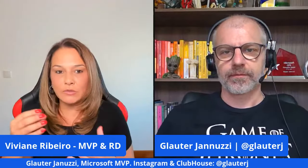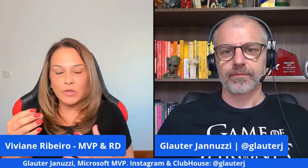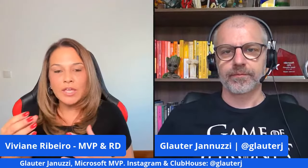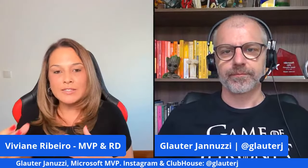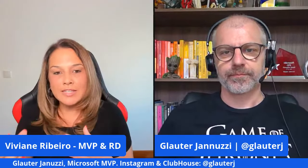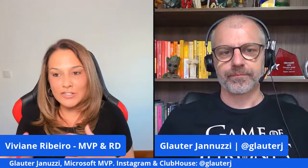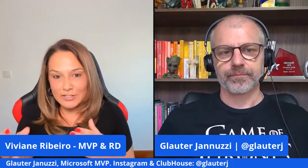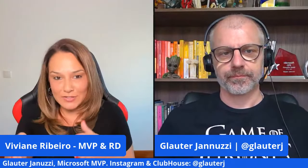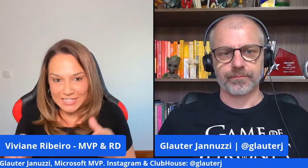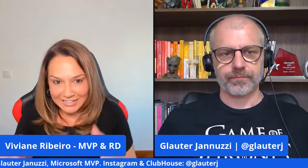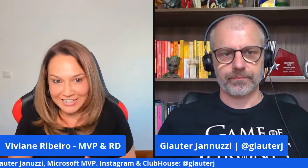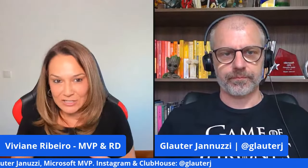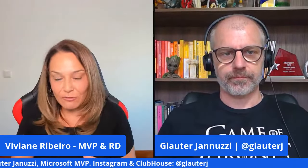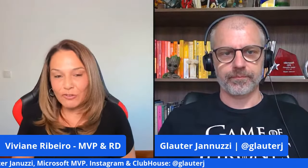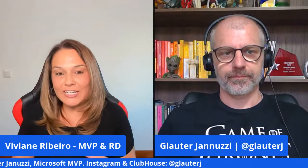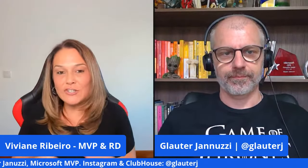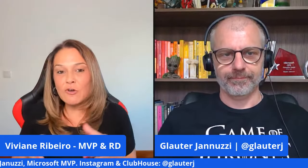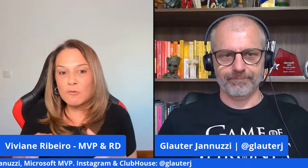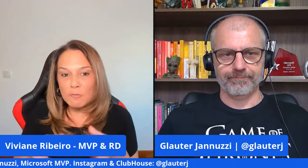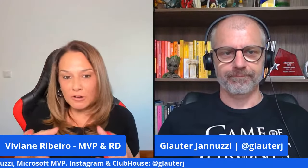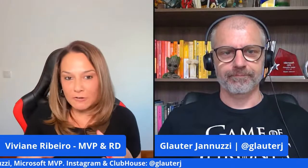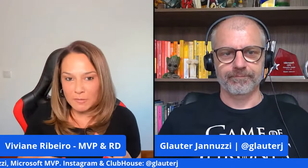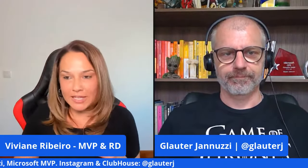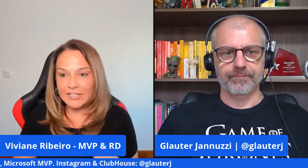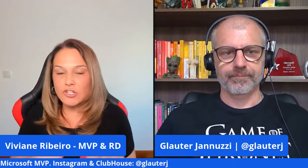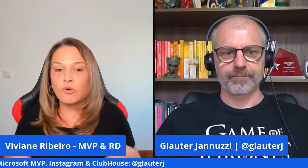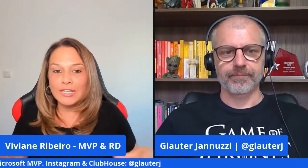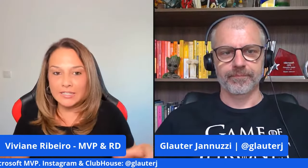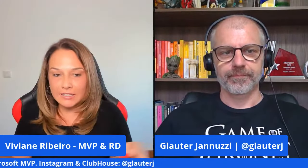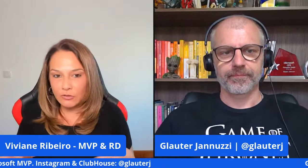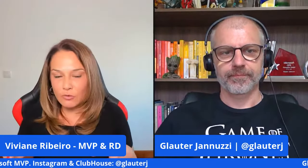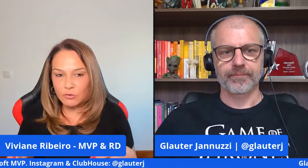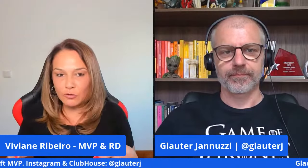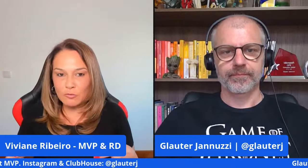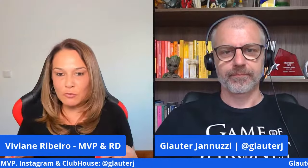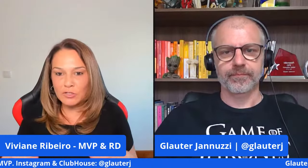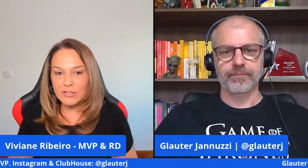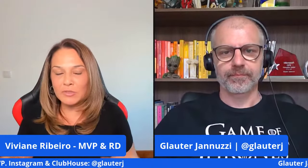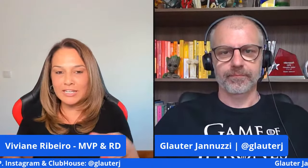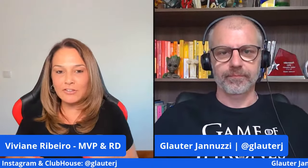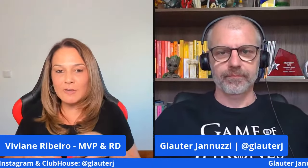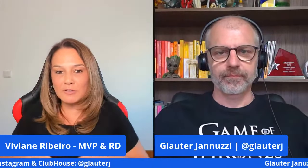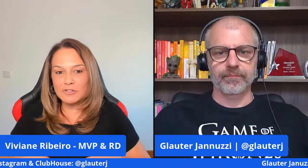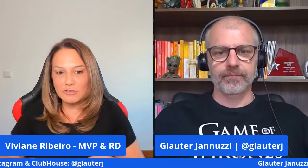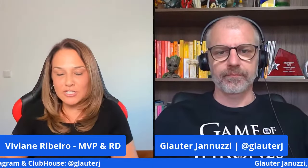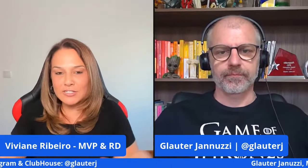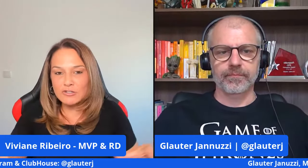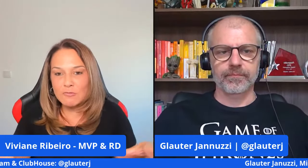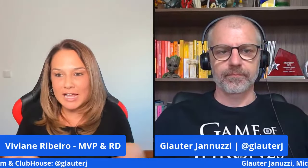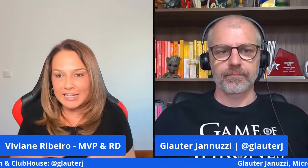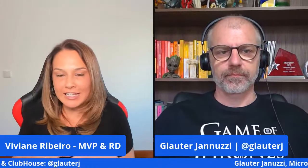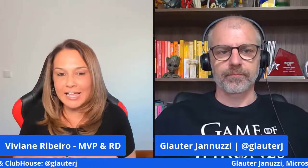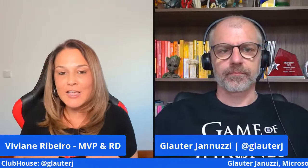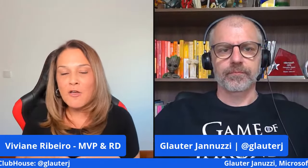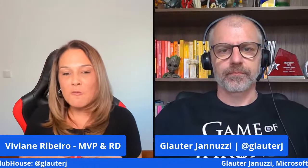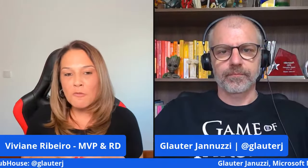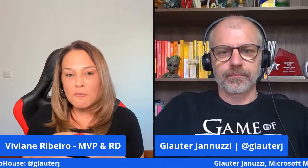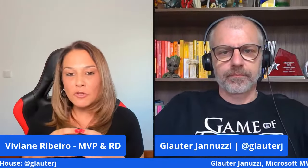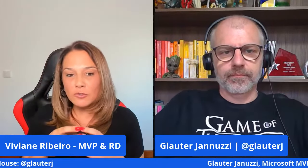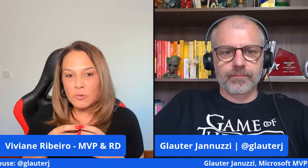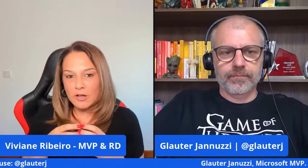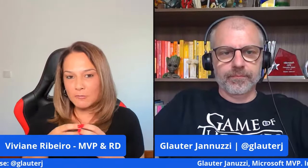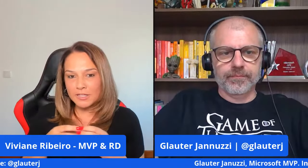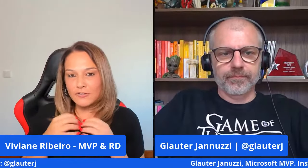negociando seja às vezes na linha de frente como program manager conectando com todo mundo então dentro da Microsoft existe uma área lá